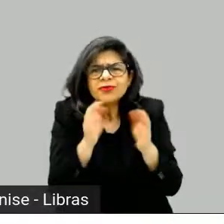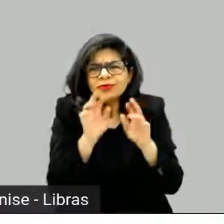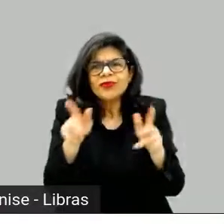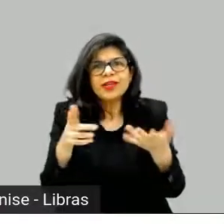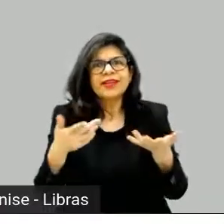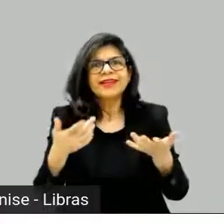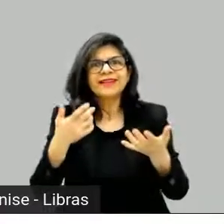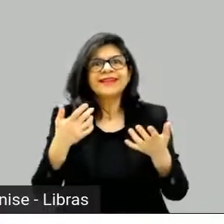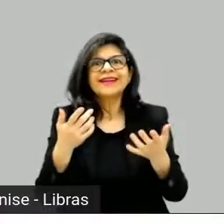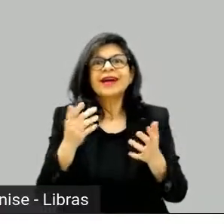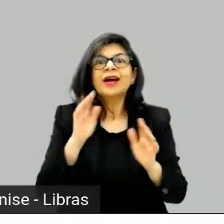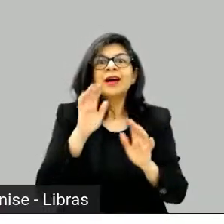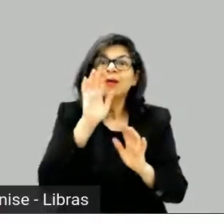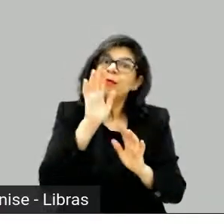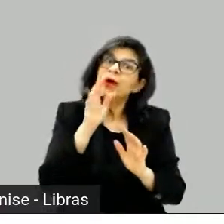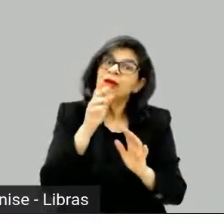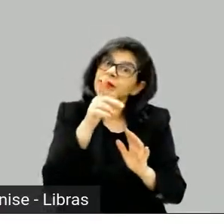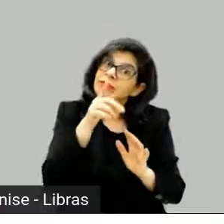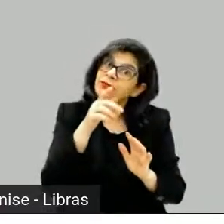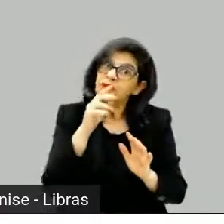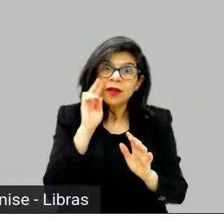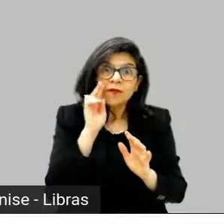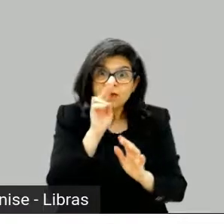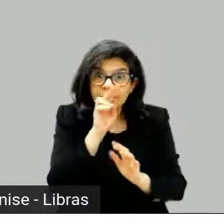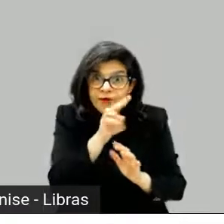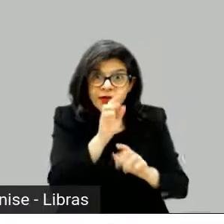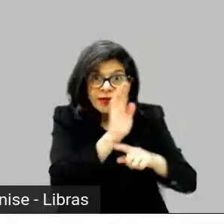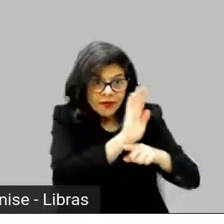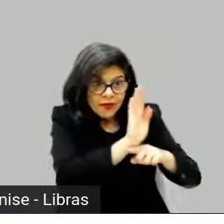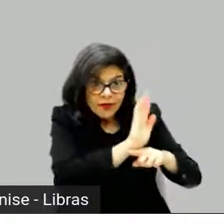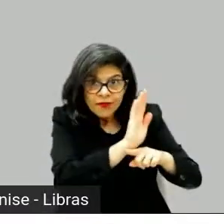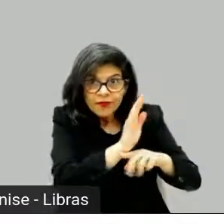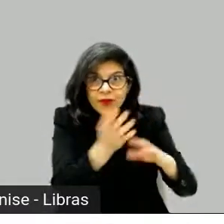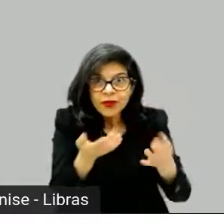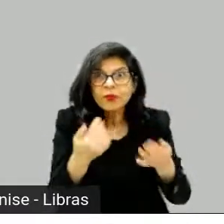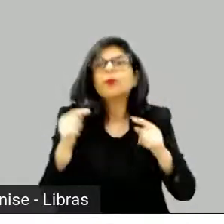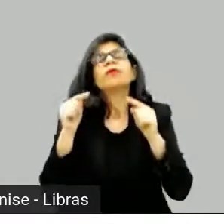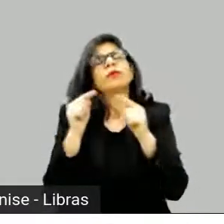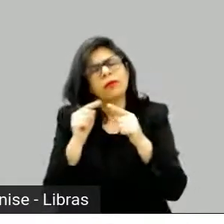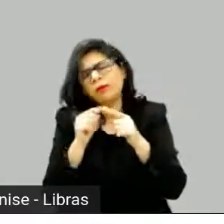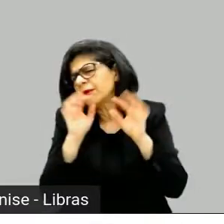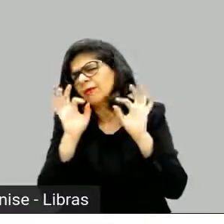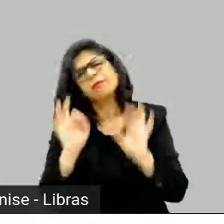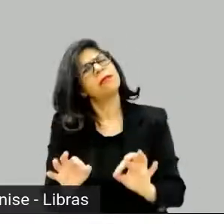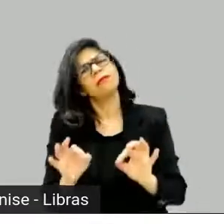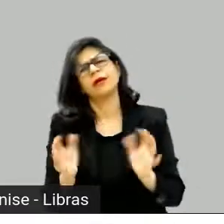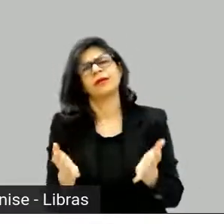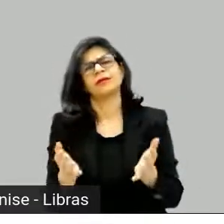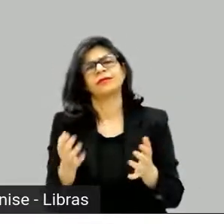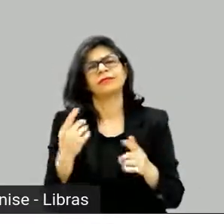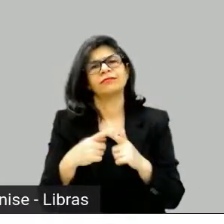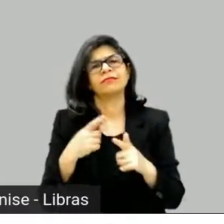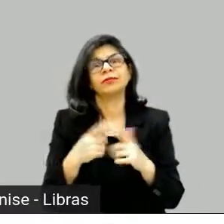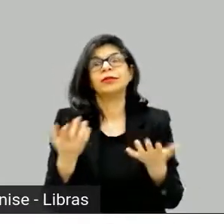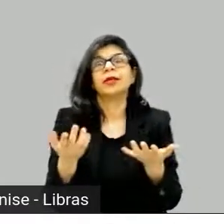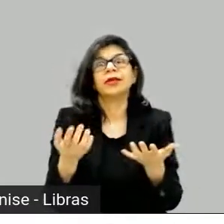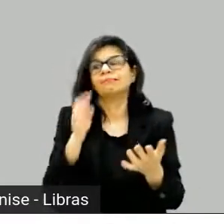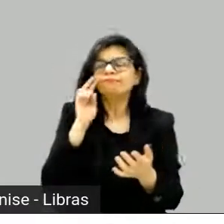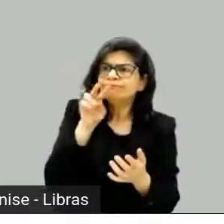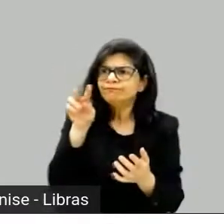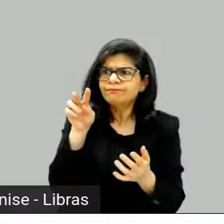é que está vestido meio Norman Bates, então é isso, eu gosto muito, assim,